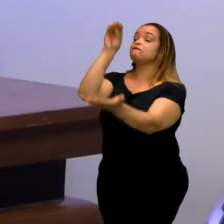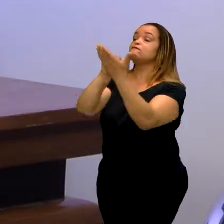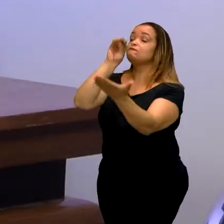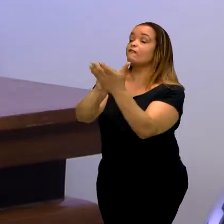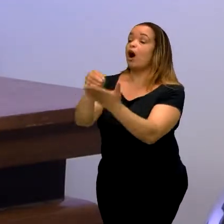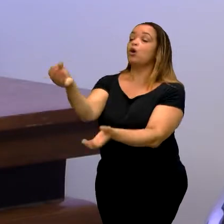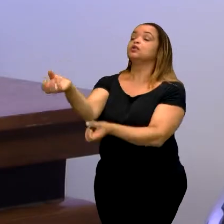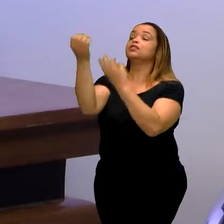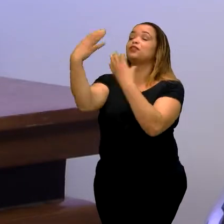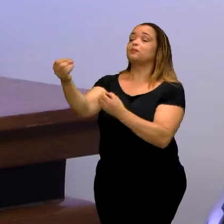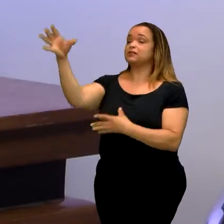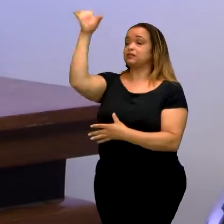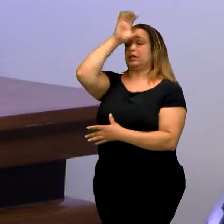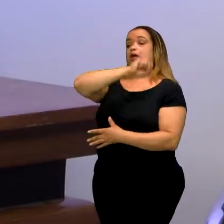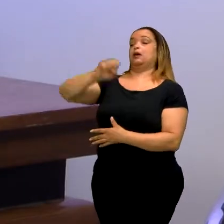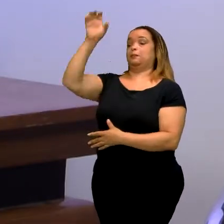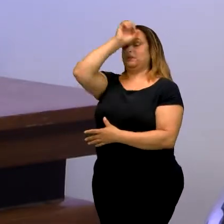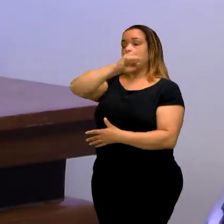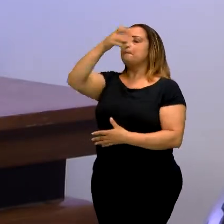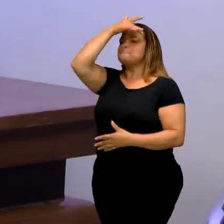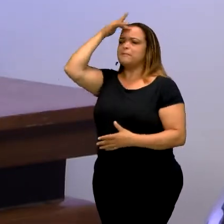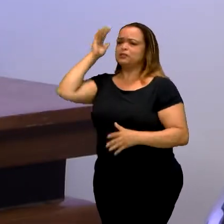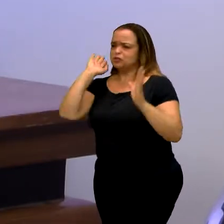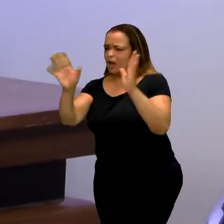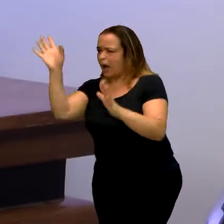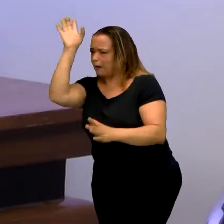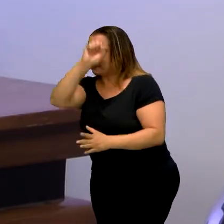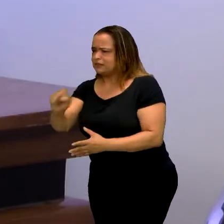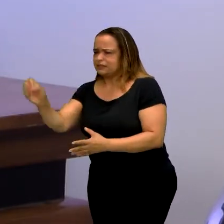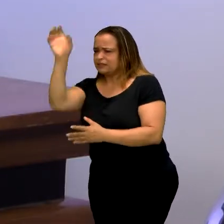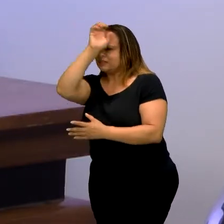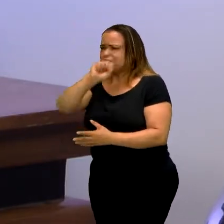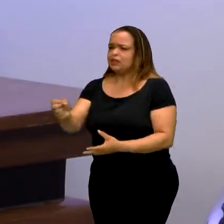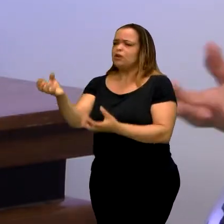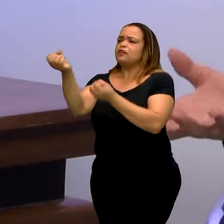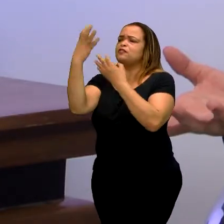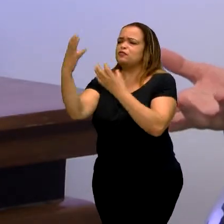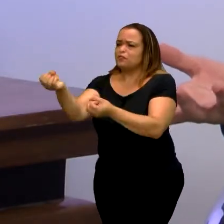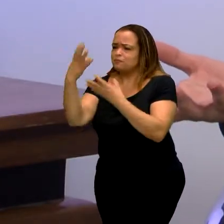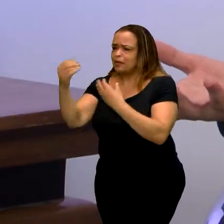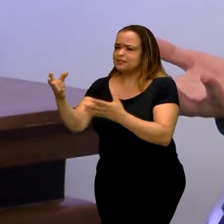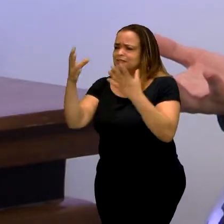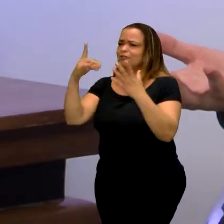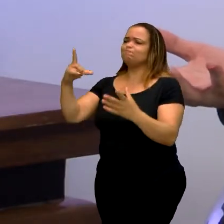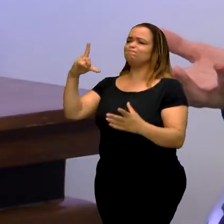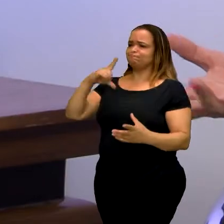A partir da pessoa que recebe a informação que é deficiência, acaba.